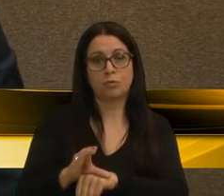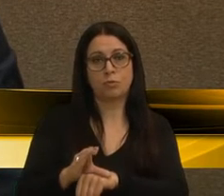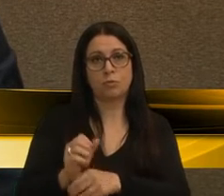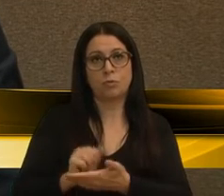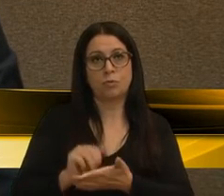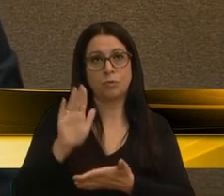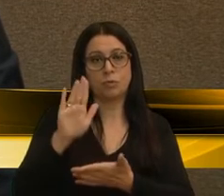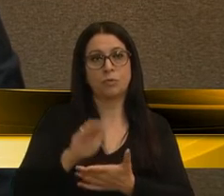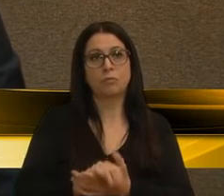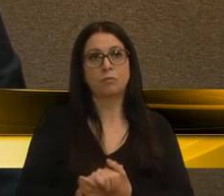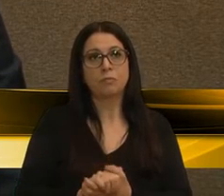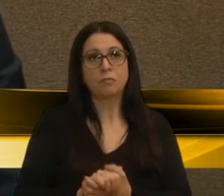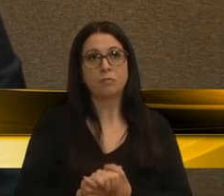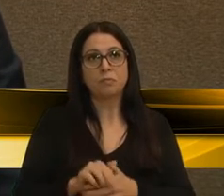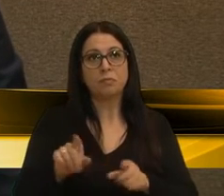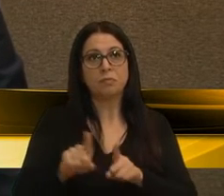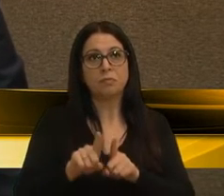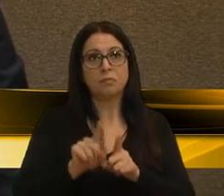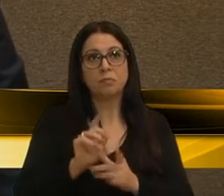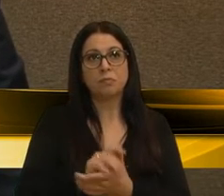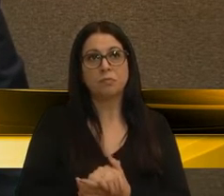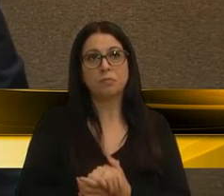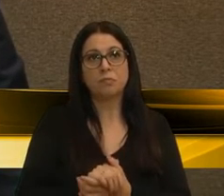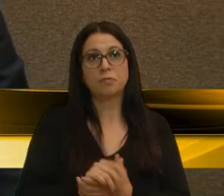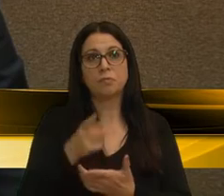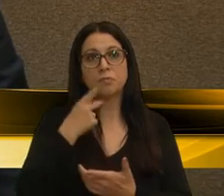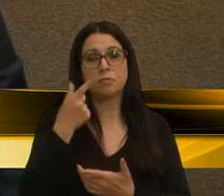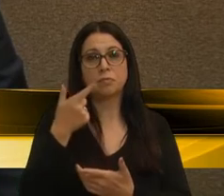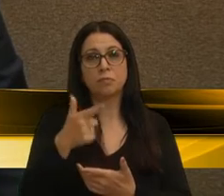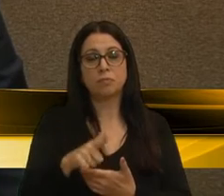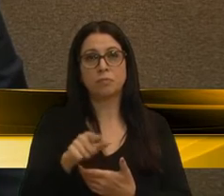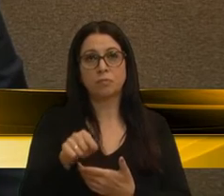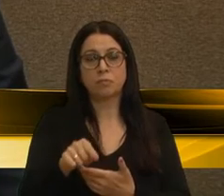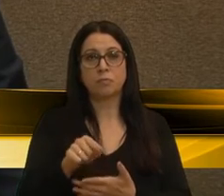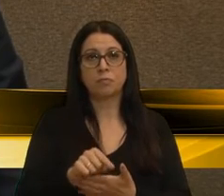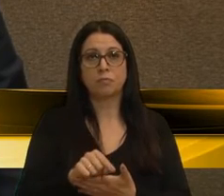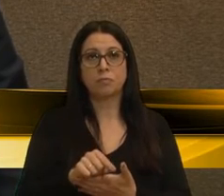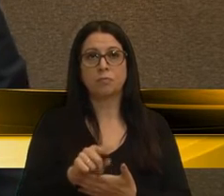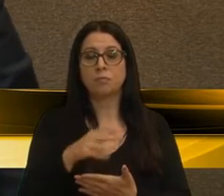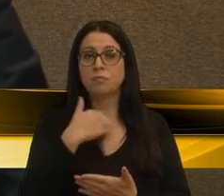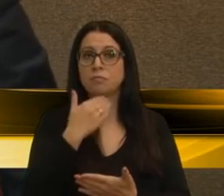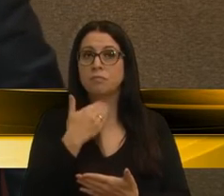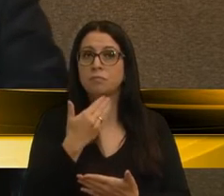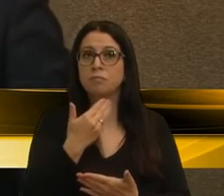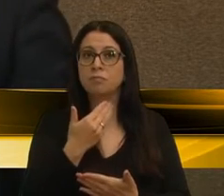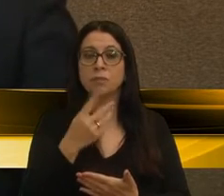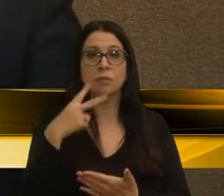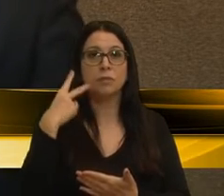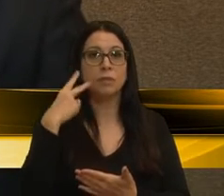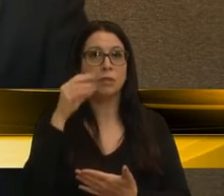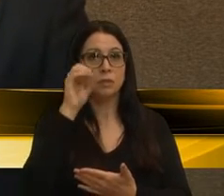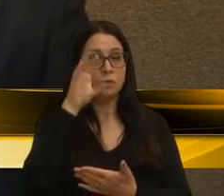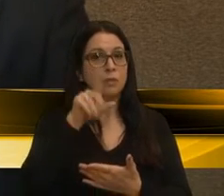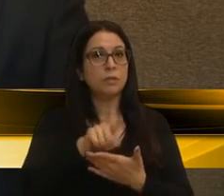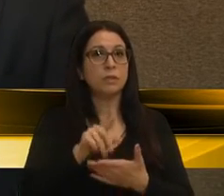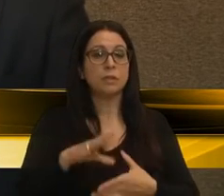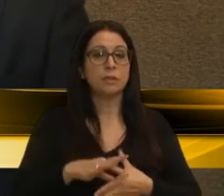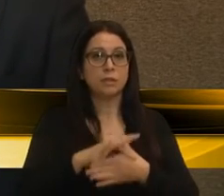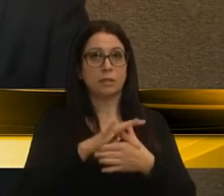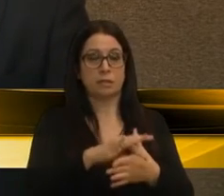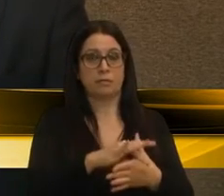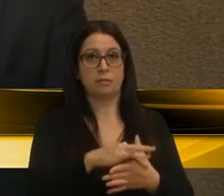Agora, também quero reforçar que não adianta o vereador Fiúza, que é líder